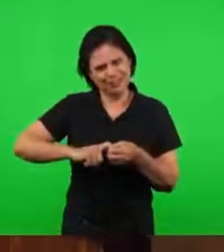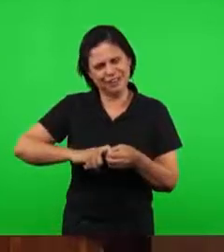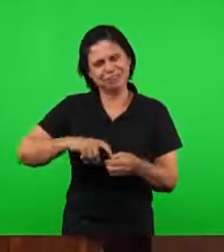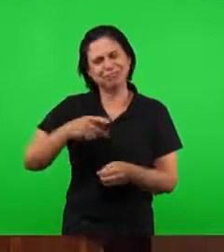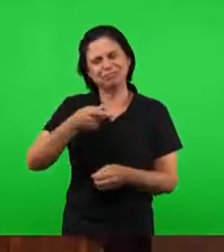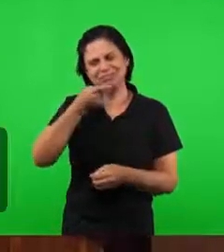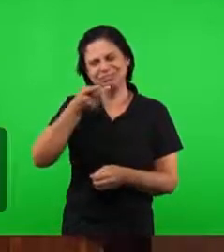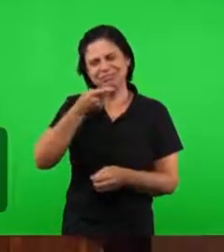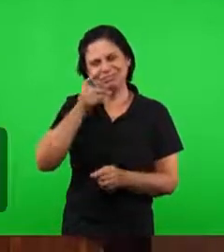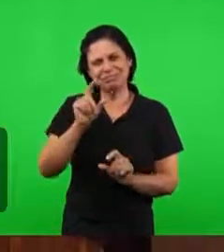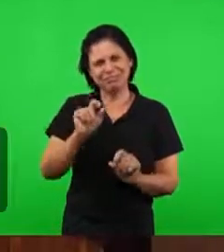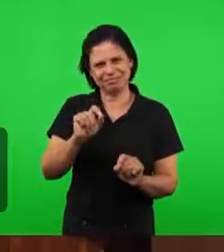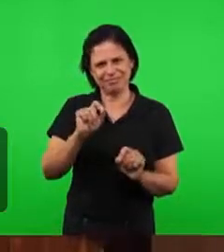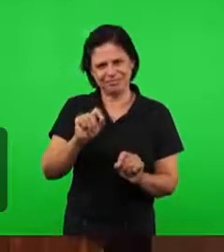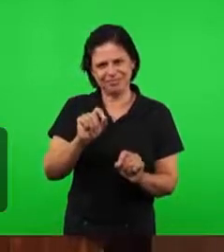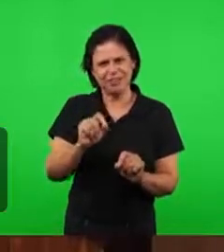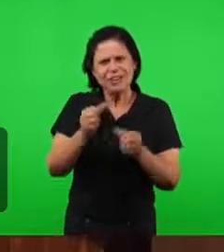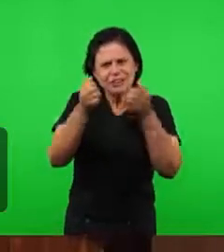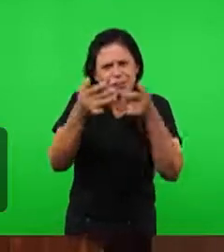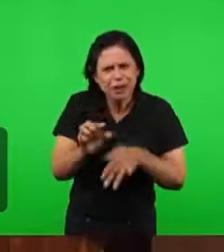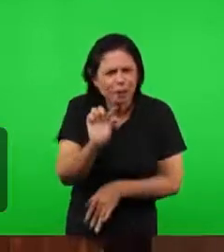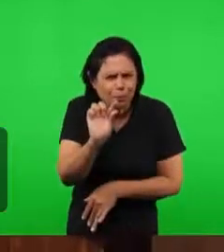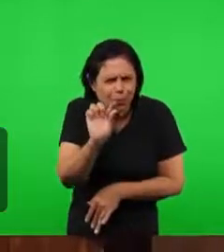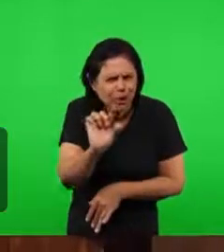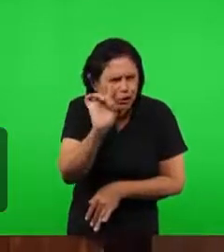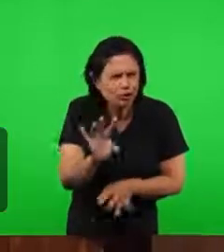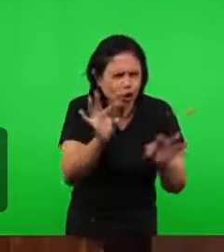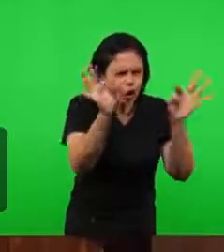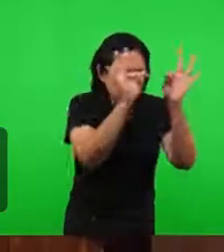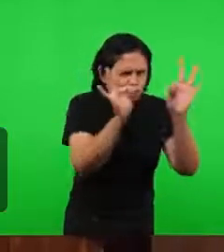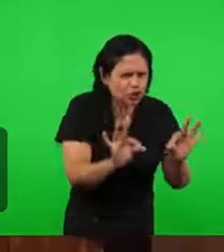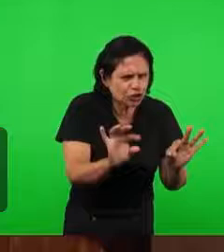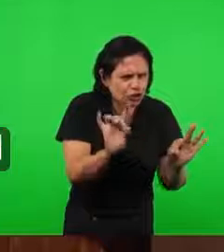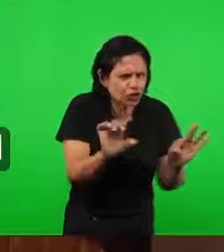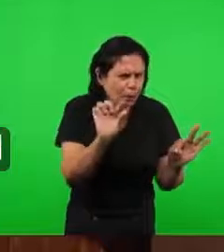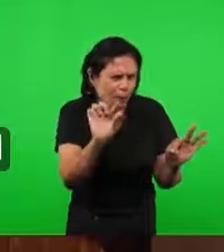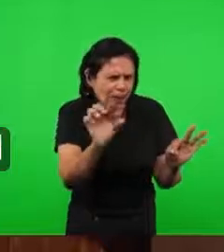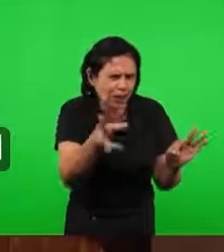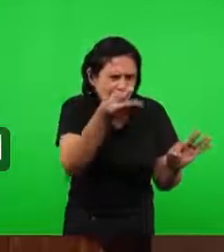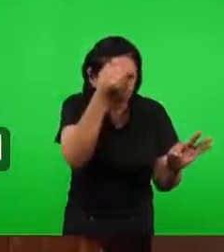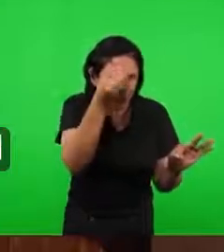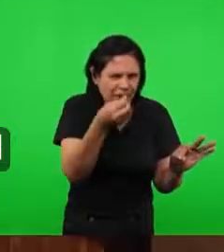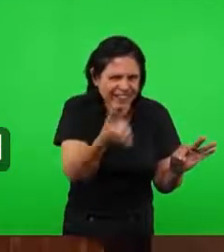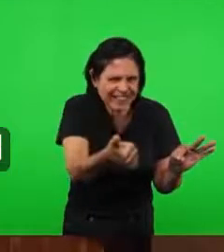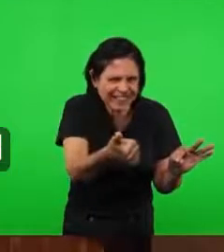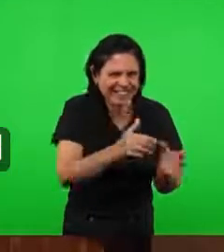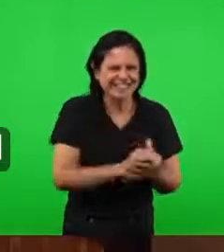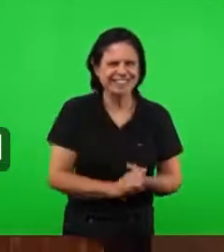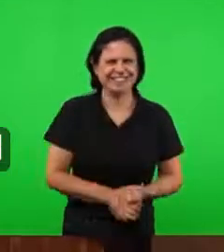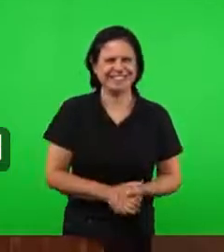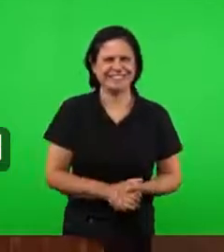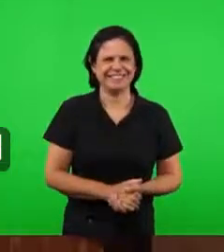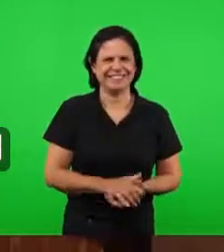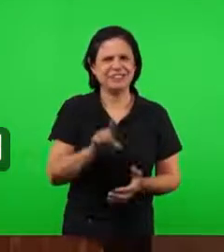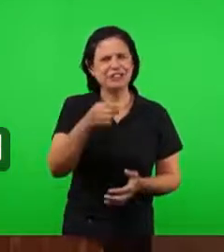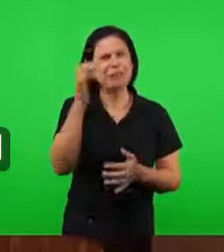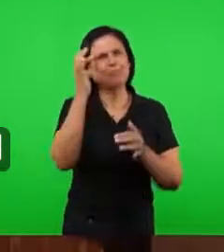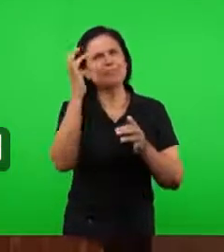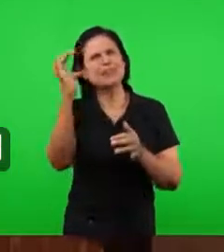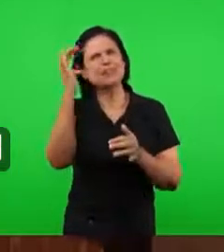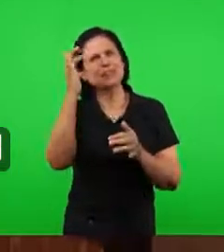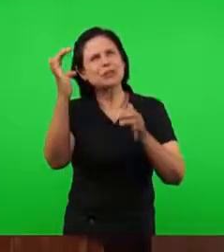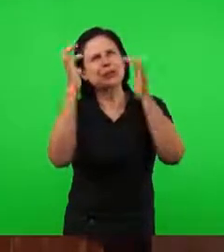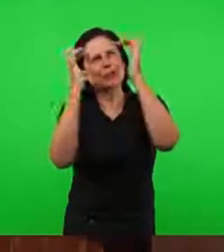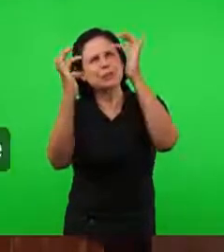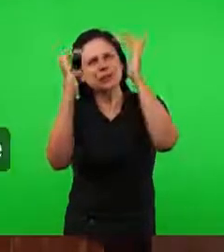falar alguma coisa sobre Tiatira, só para que os irmãos façam uma pequena reflexão, porque